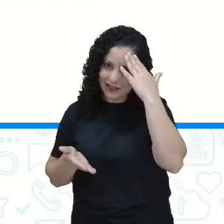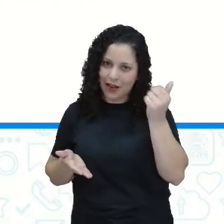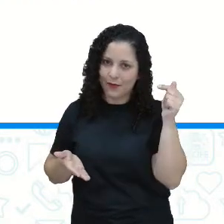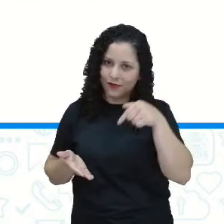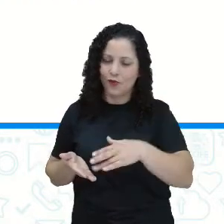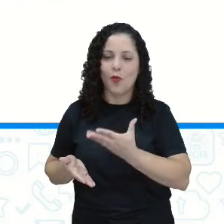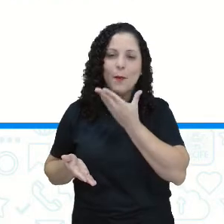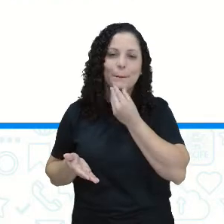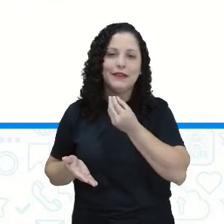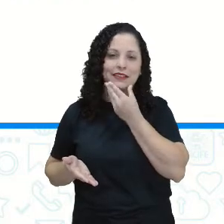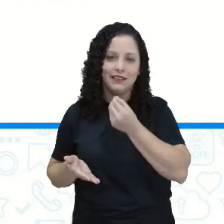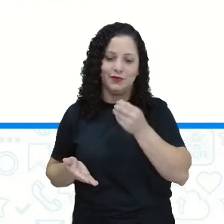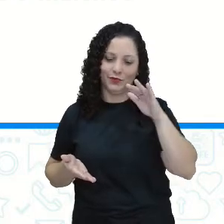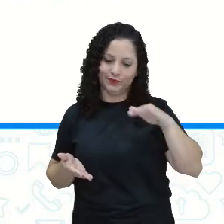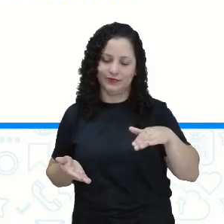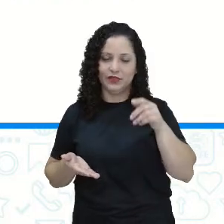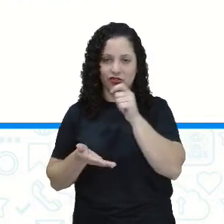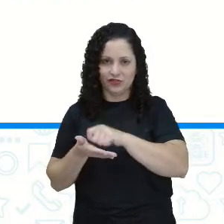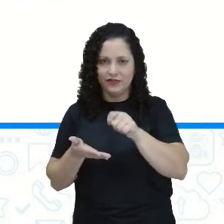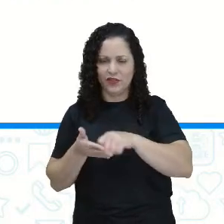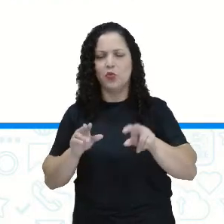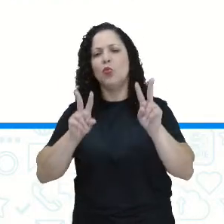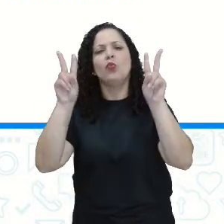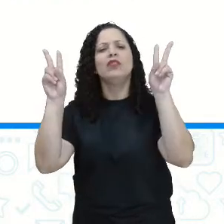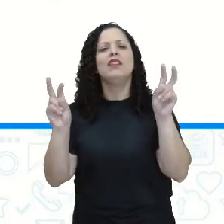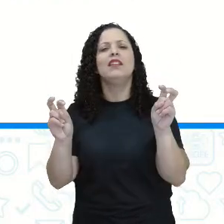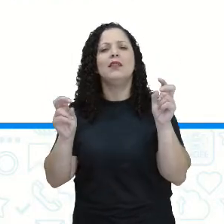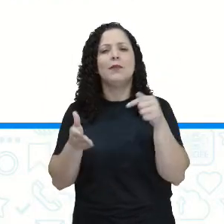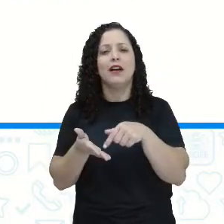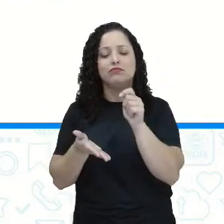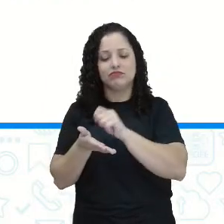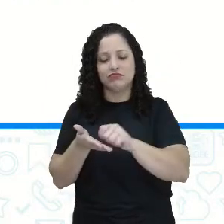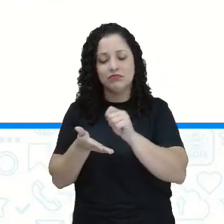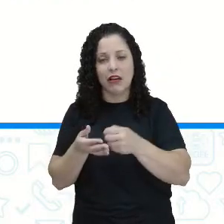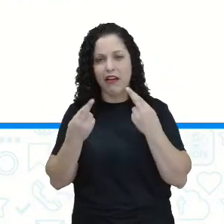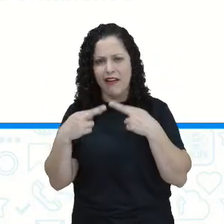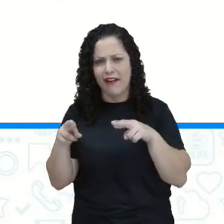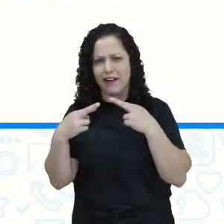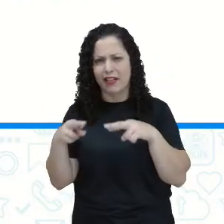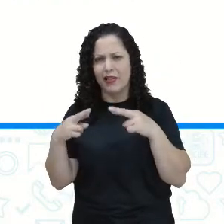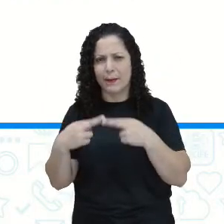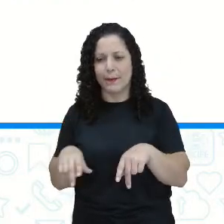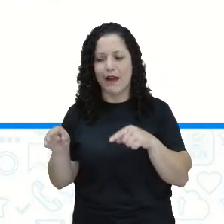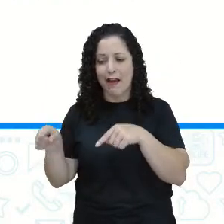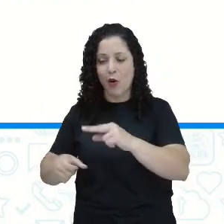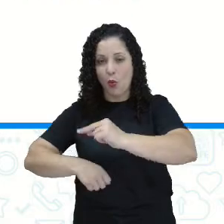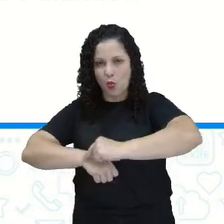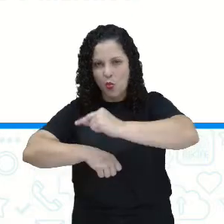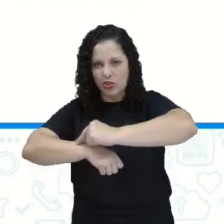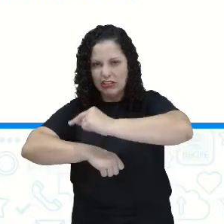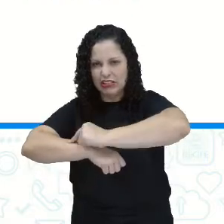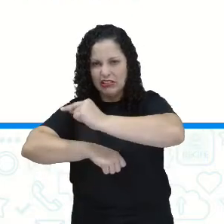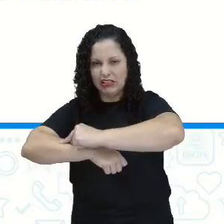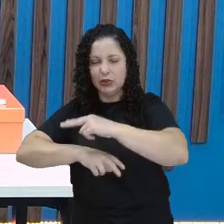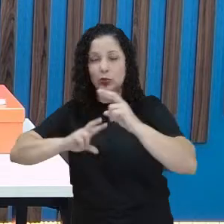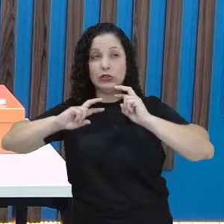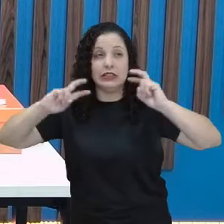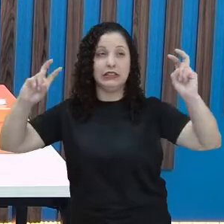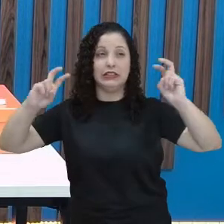Qual é o assunto do bilhete? O menino está reclamando do Cricri do Grilo, não é isso?